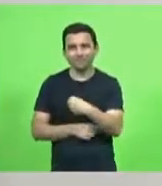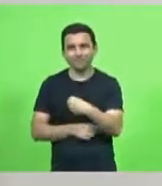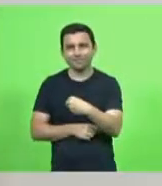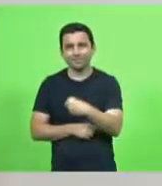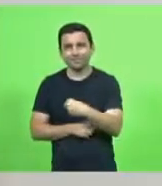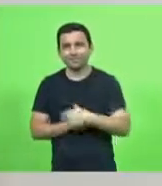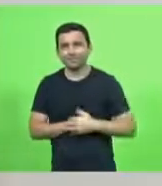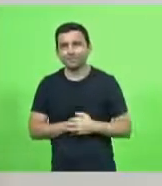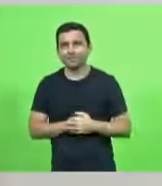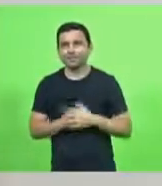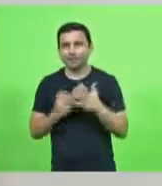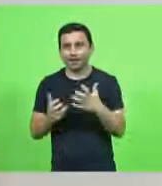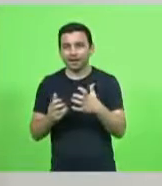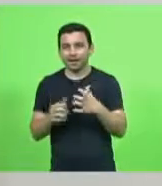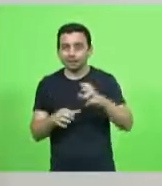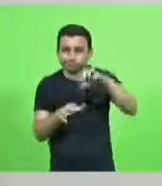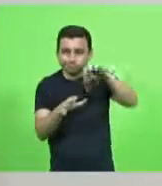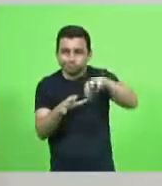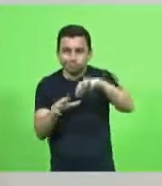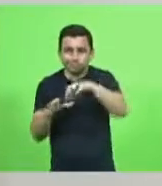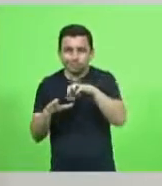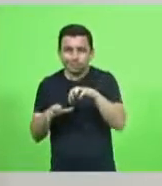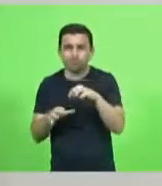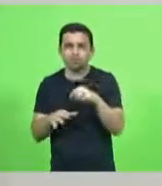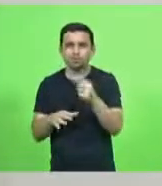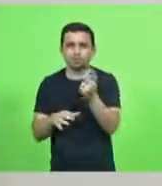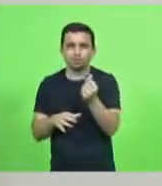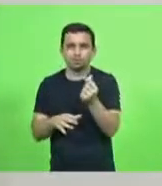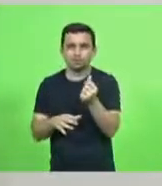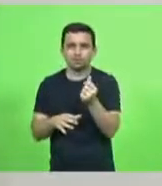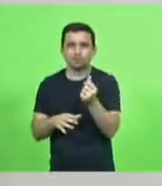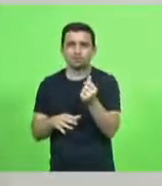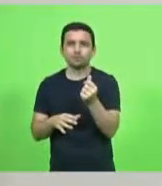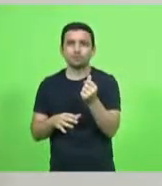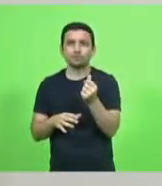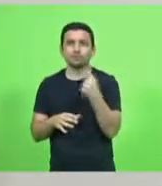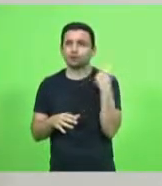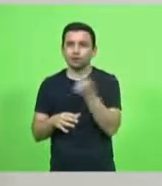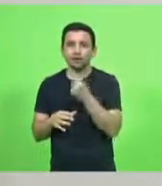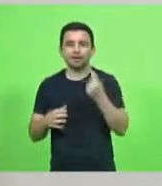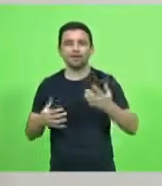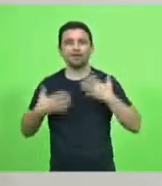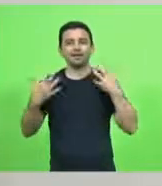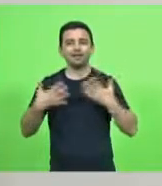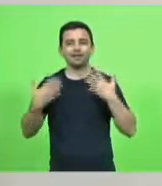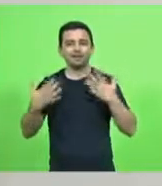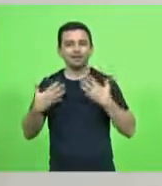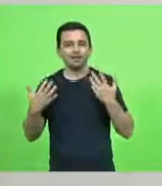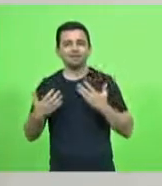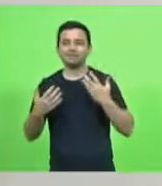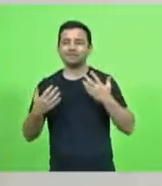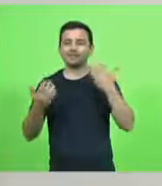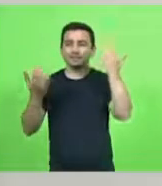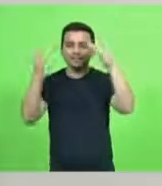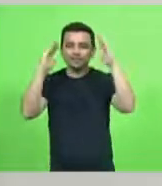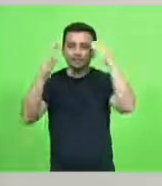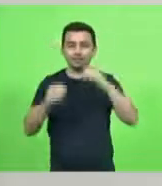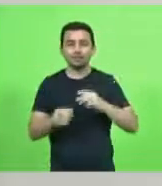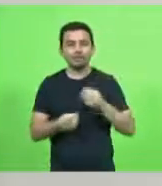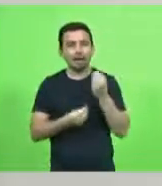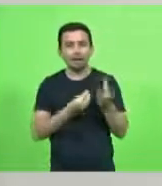fizesse a oferta com aquelas moedinhas e a gente cantava dando, dando, dando, dando para Jesus